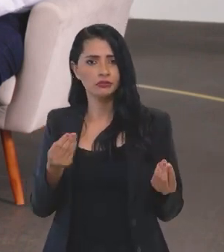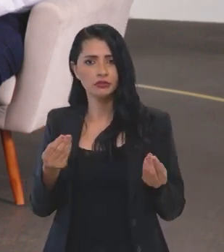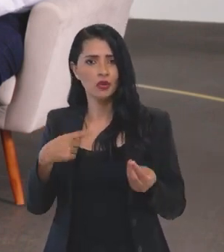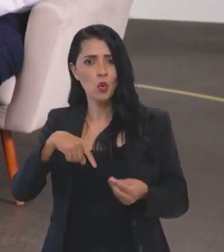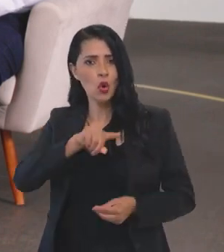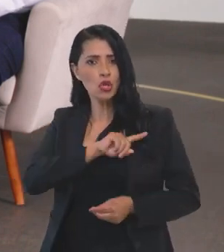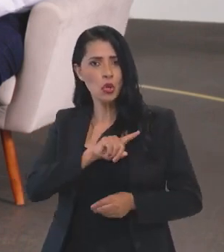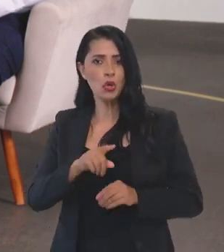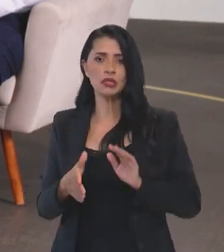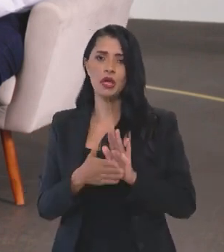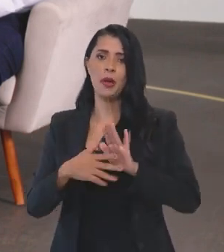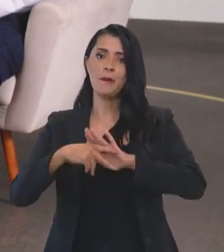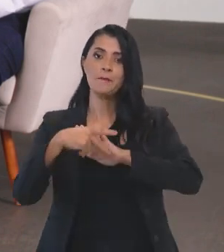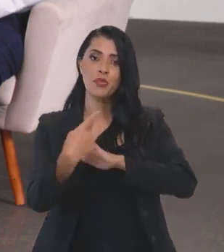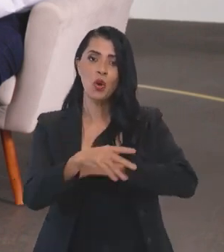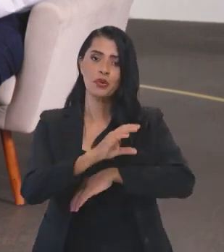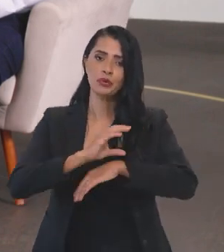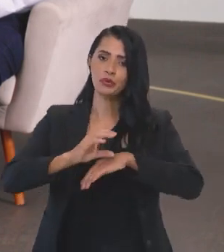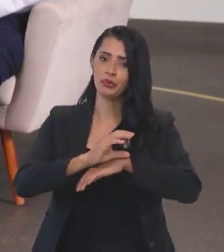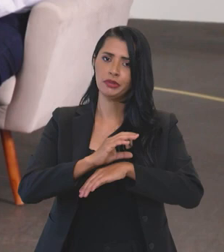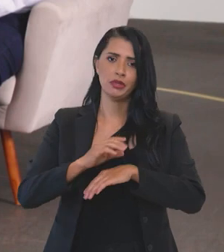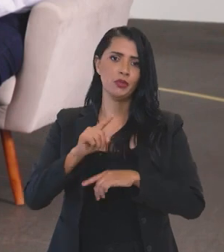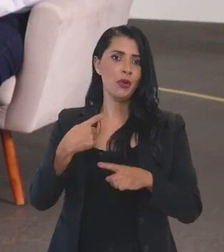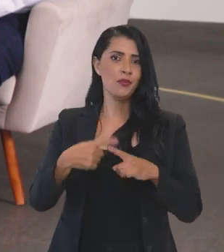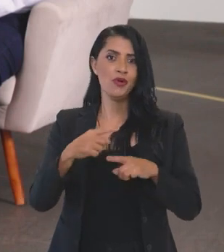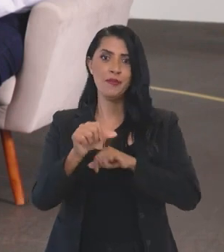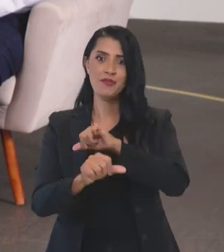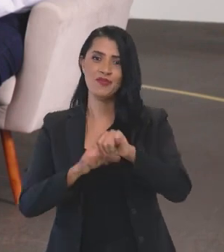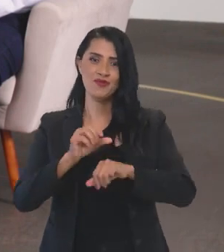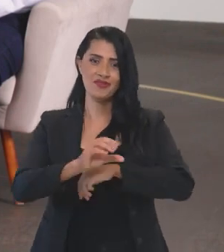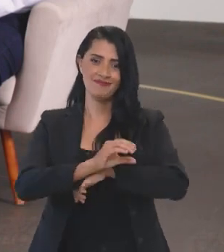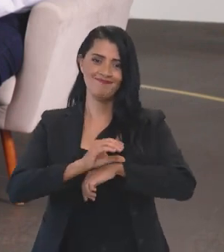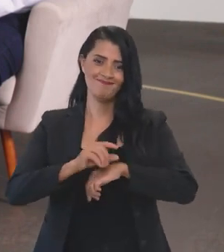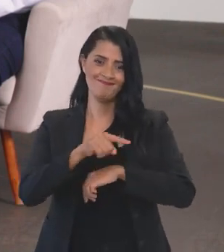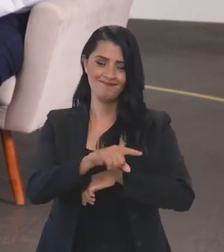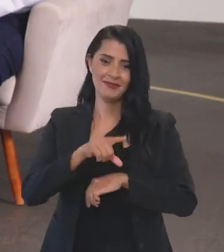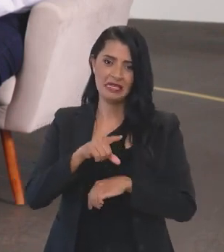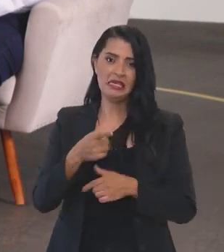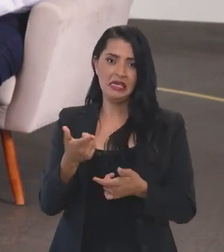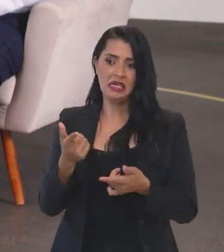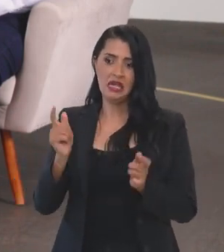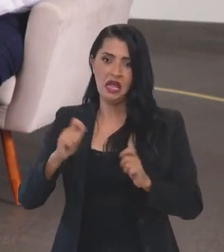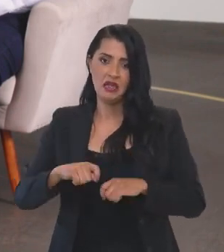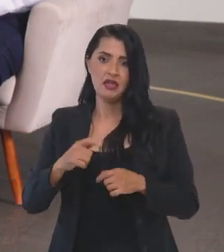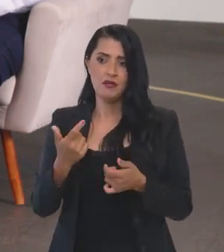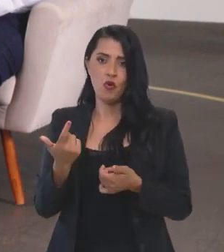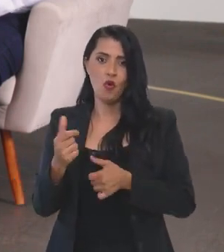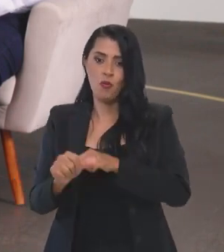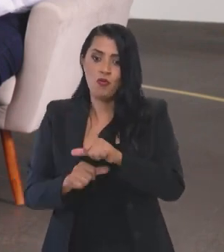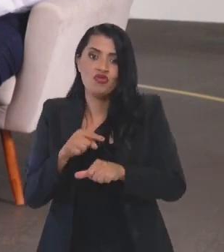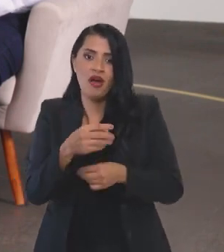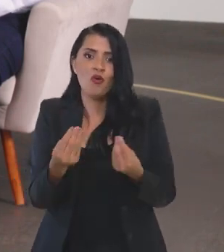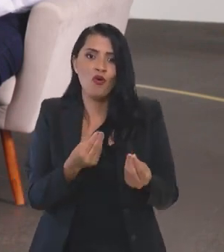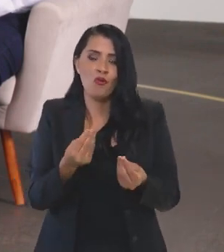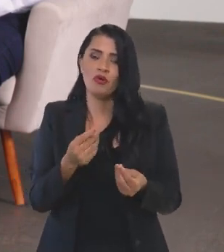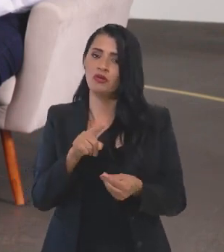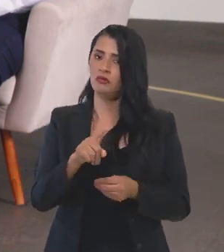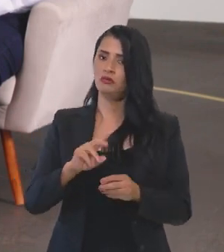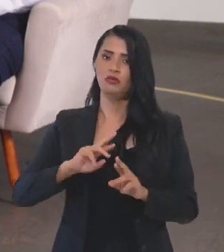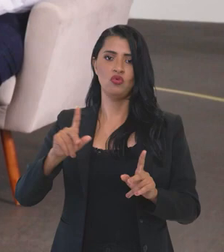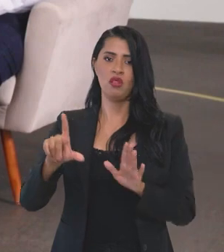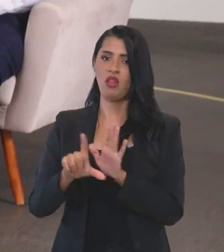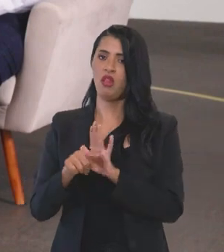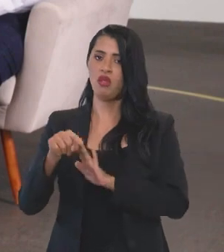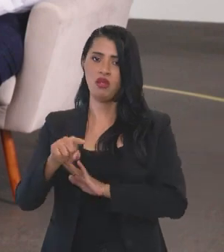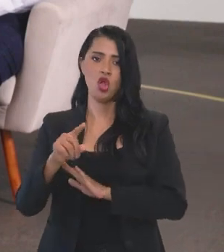incompatível com a nossa própria Constituição, porque altera a Constituição e o meio apropriado de alterar a Constituição